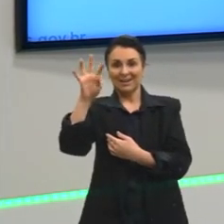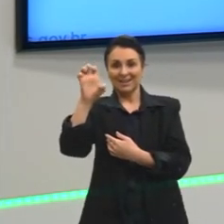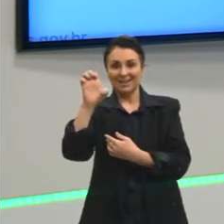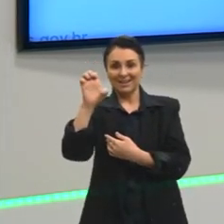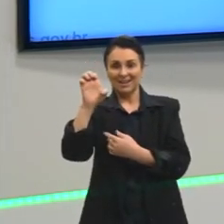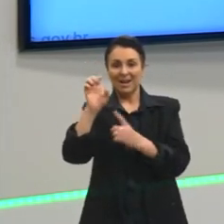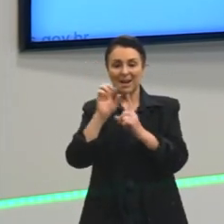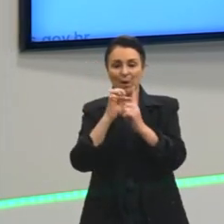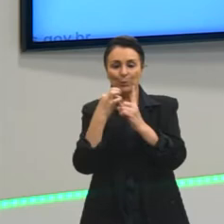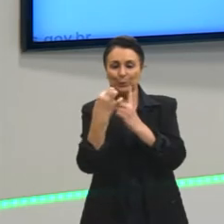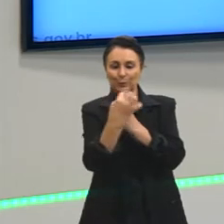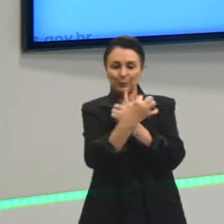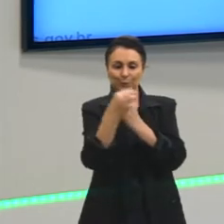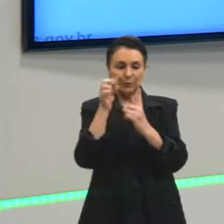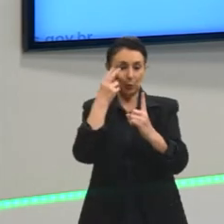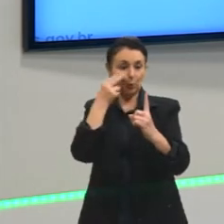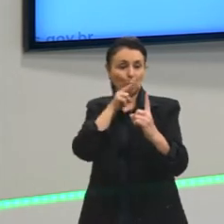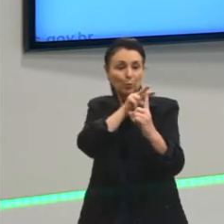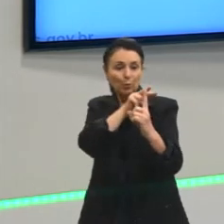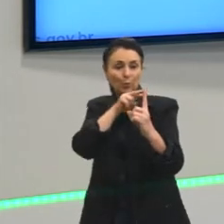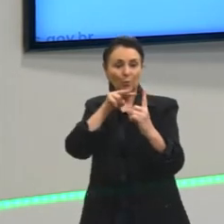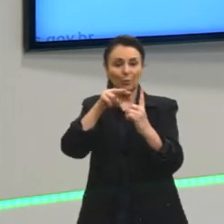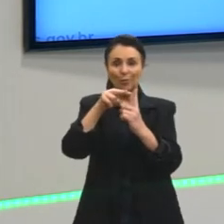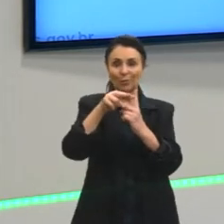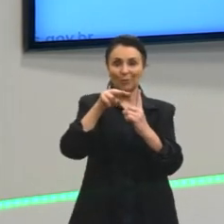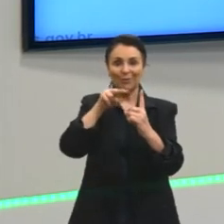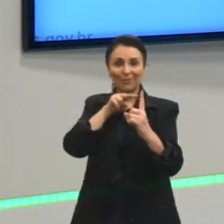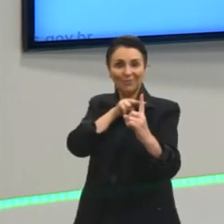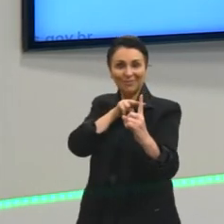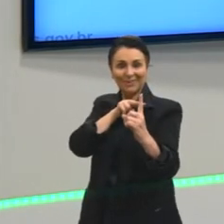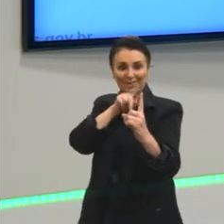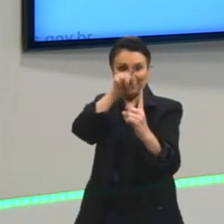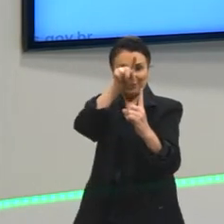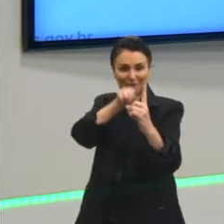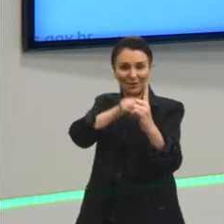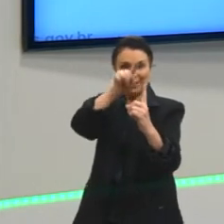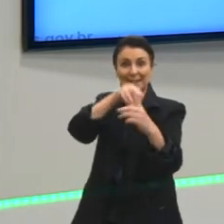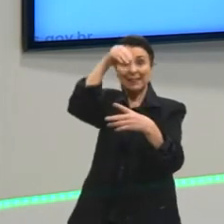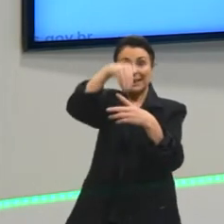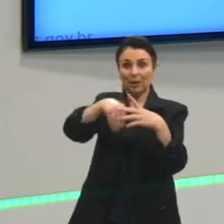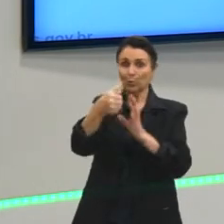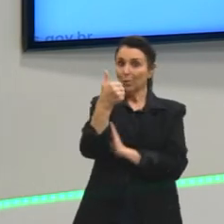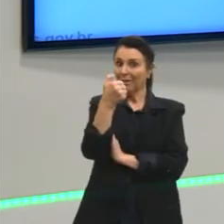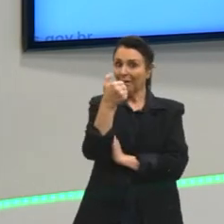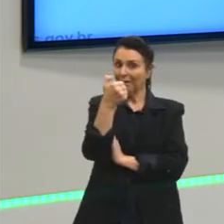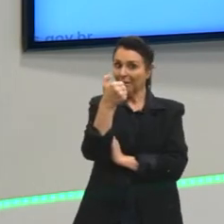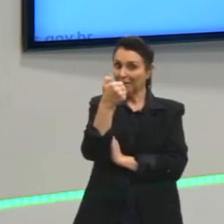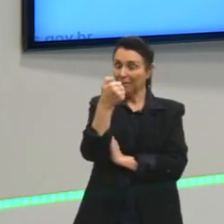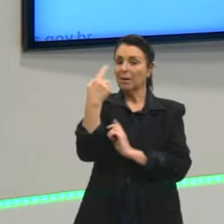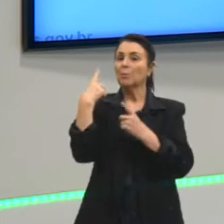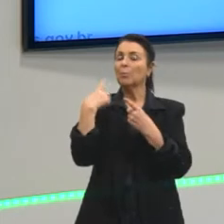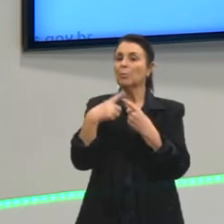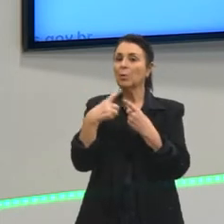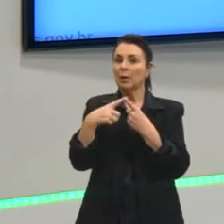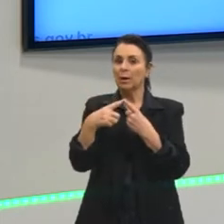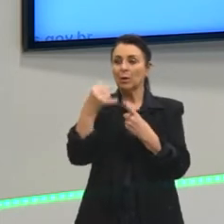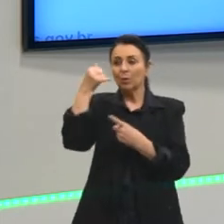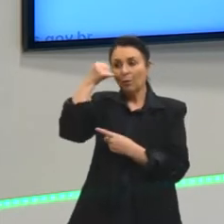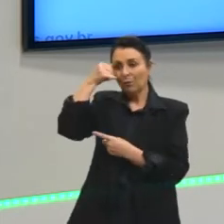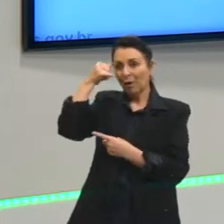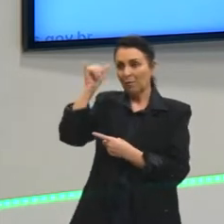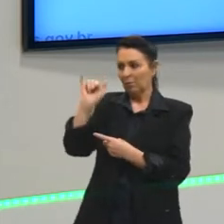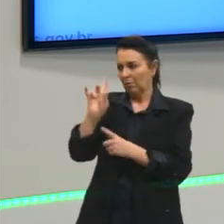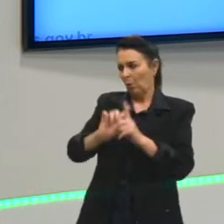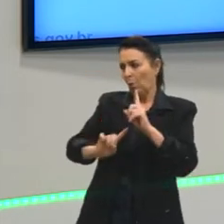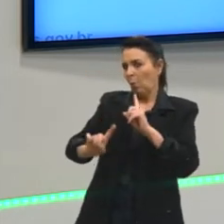que vão ter um material transparente. Ou seja, que dá para nós ver ali o tubinho de dentro da caneta, tá? Por que é isso? Para evitar que